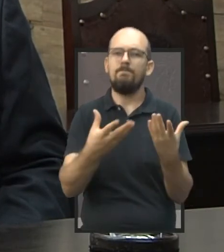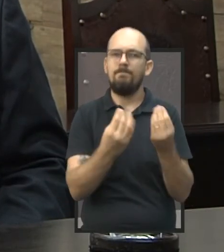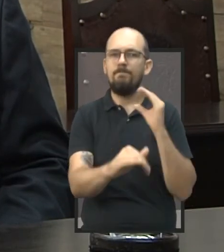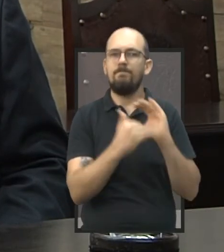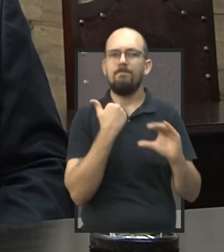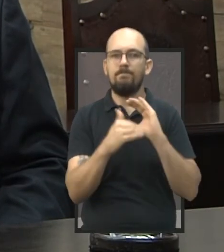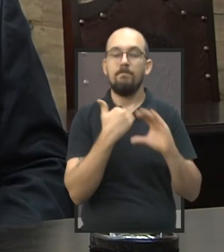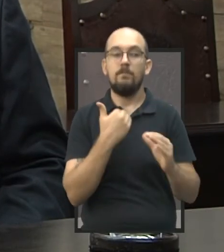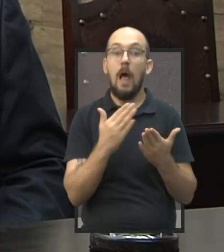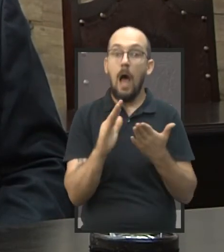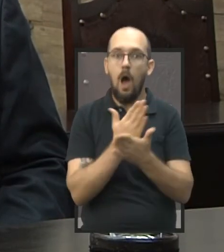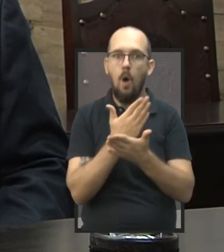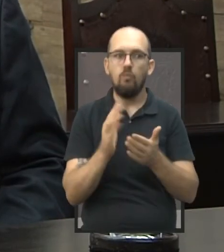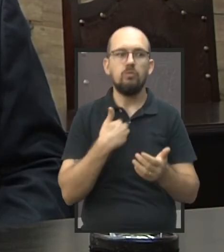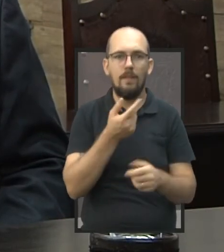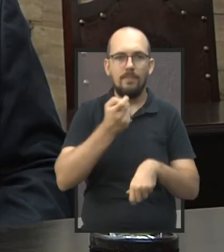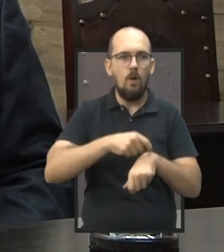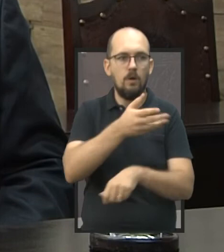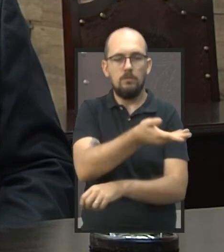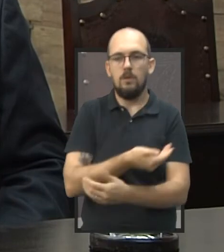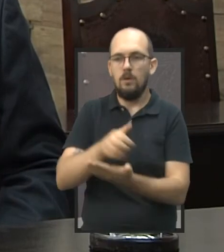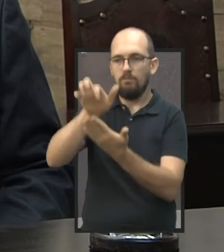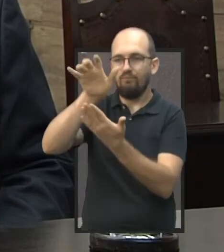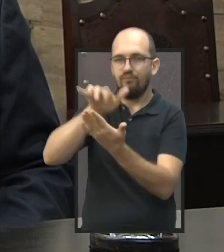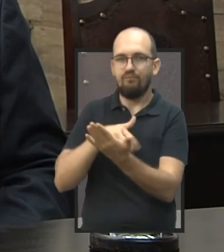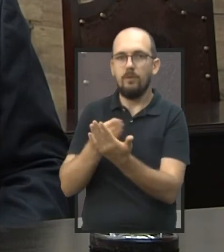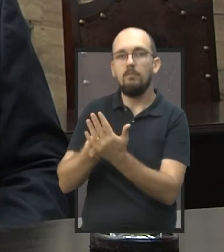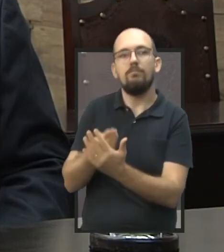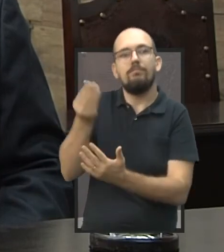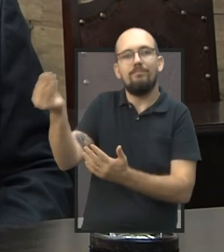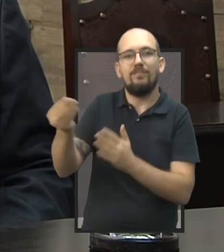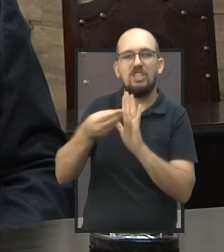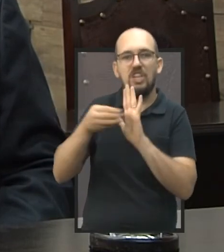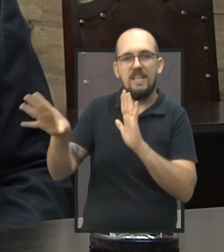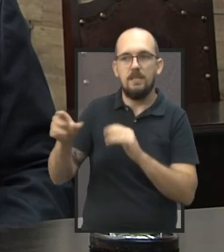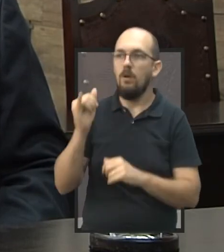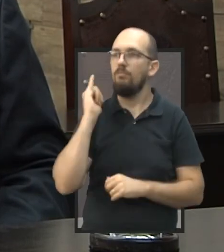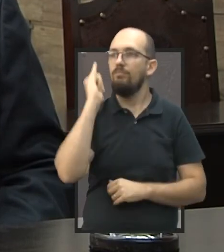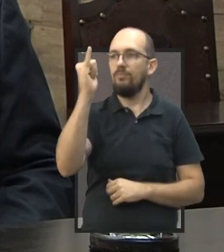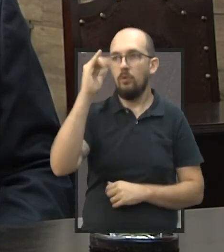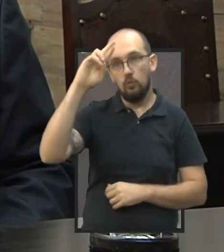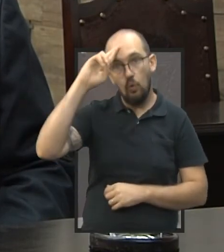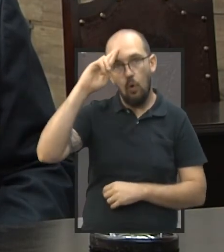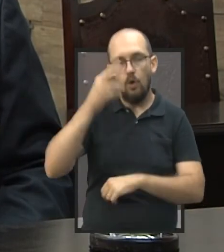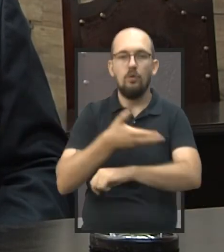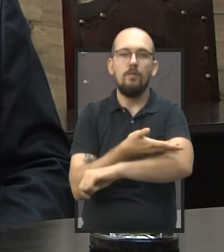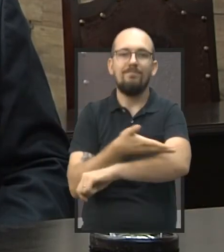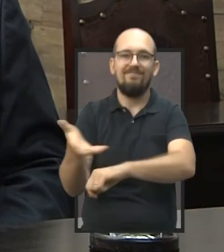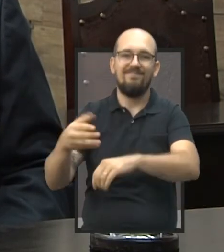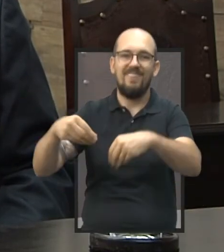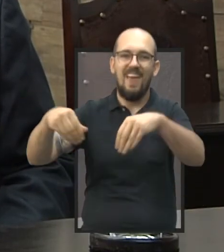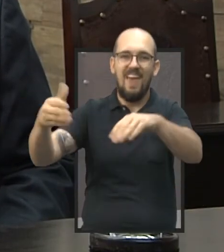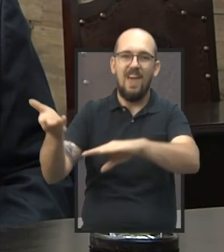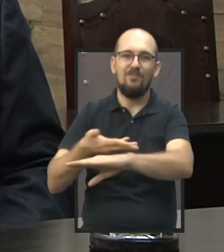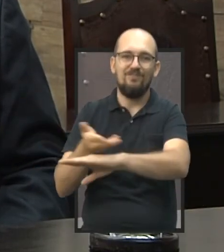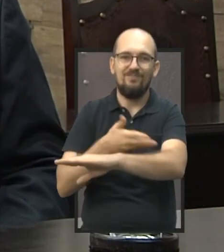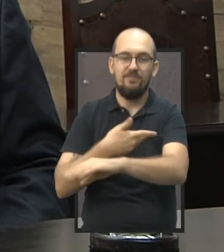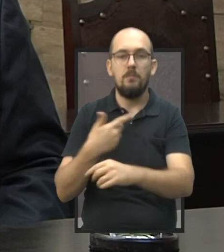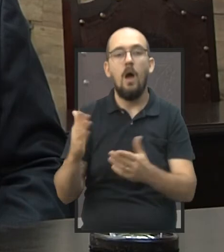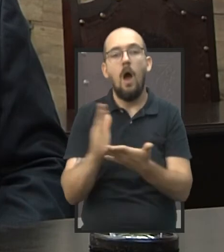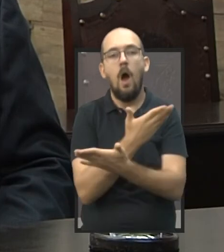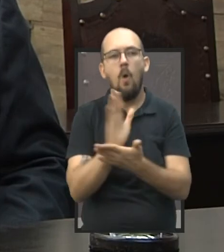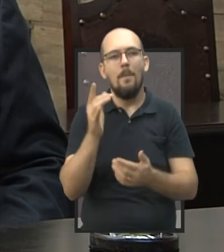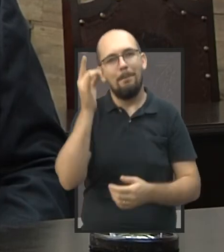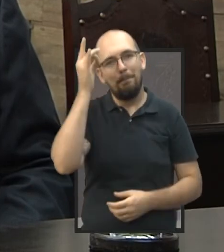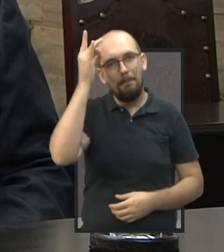estou recebendo bastante. Alguns eu já faço a indicação, quando a situação é um pouco mais difícil, para notificar os proprietários do terreno. Outras situações que eu sei